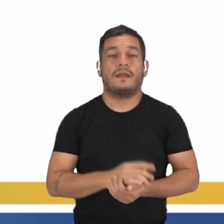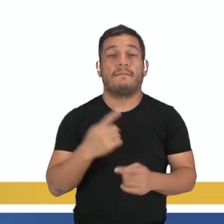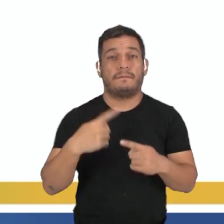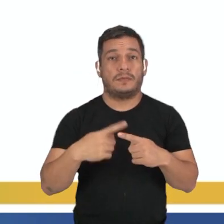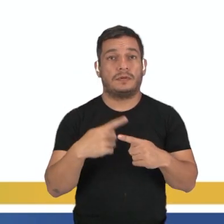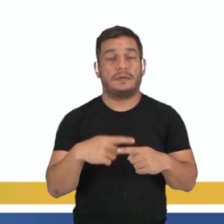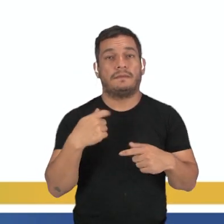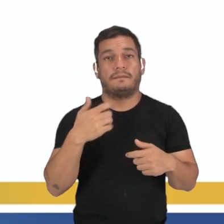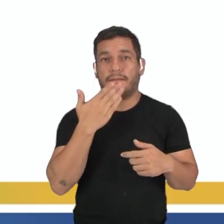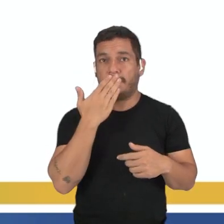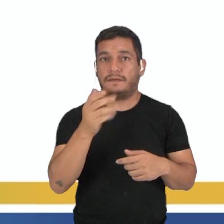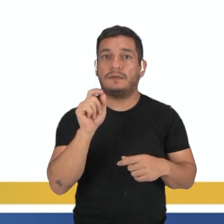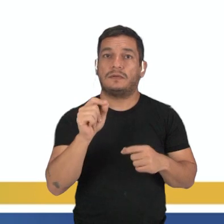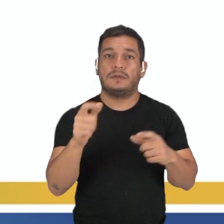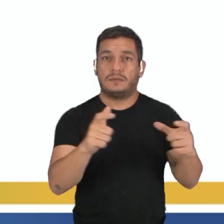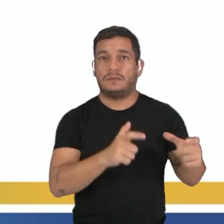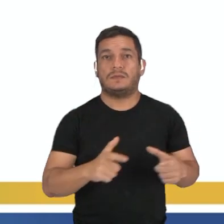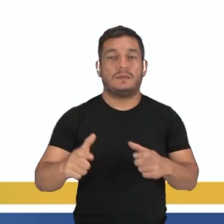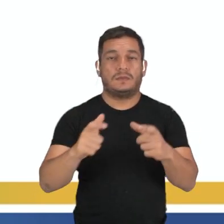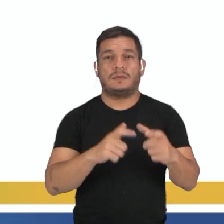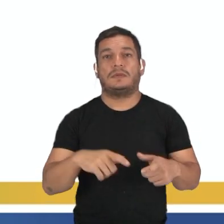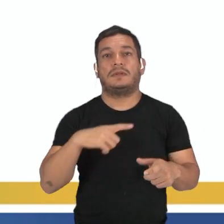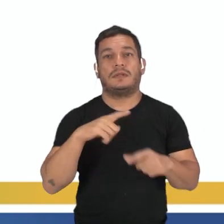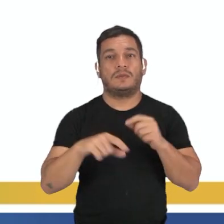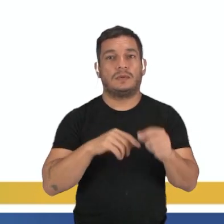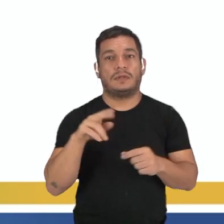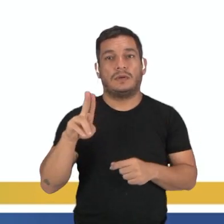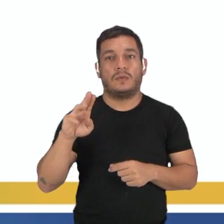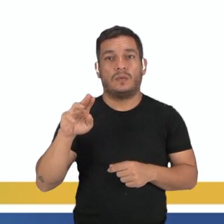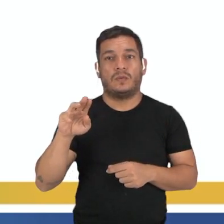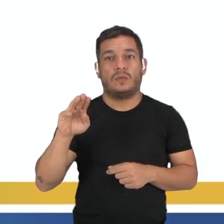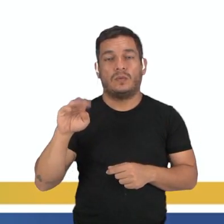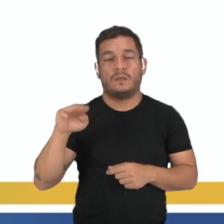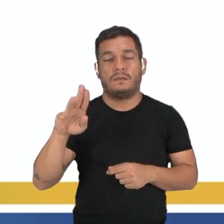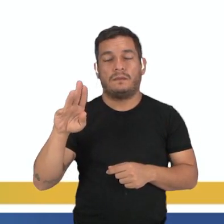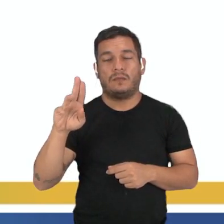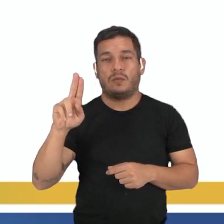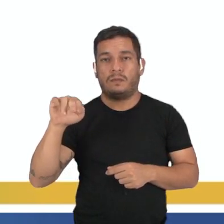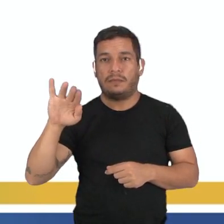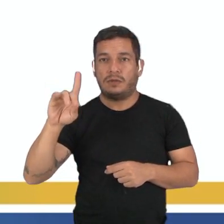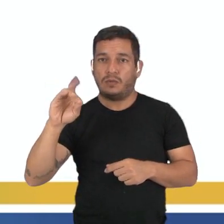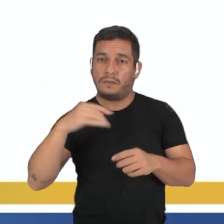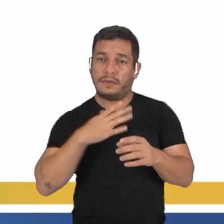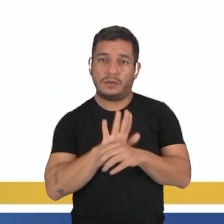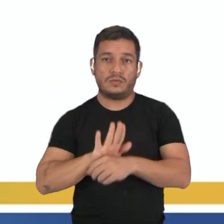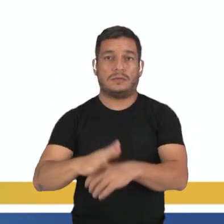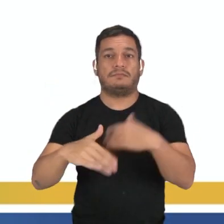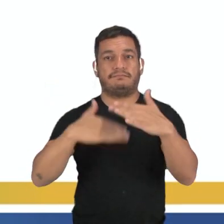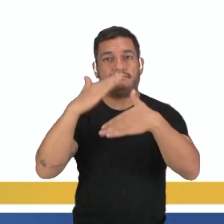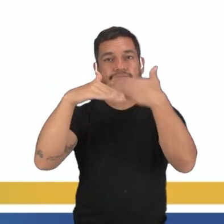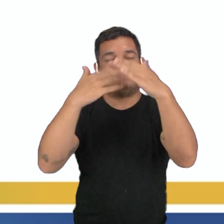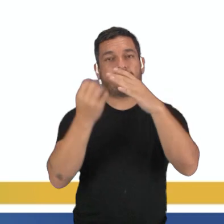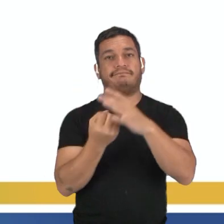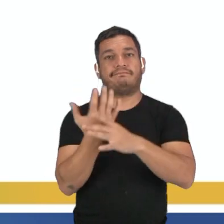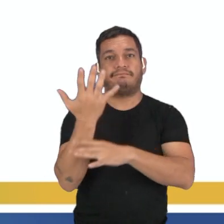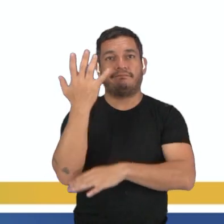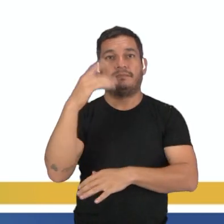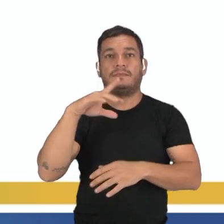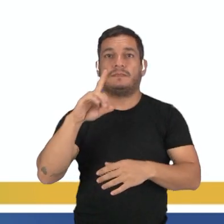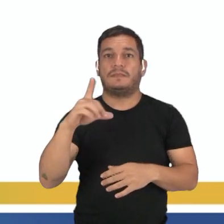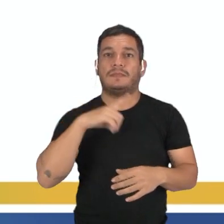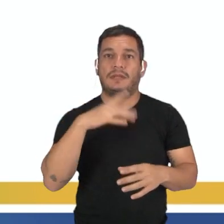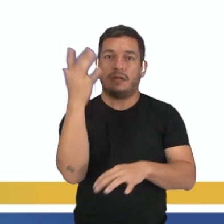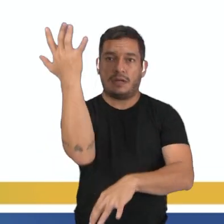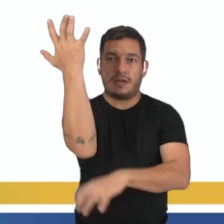Isso porque eles preferem um ambiente que seja no mínimo úmido pra auxiliar no processo de reprodução. Na letra D fala assim. Eles